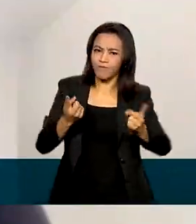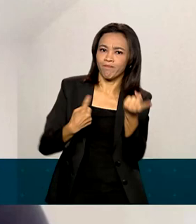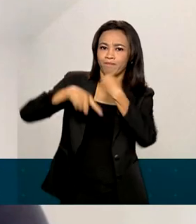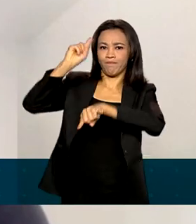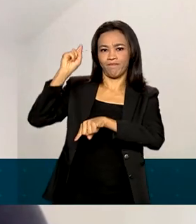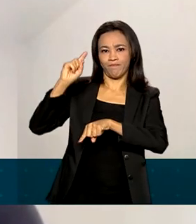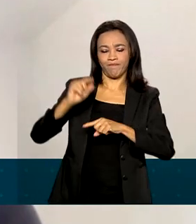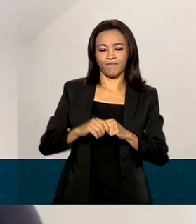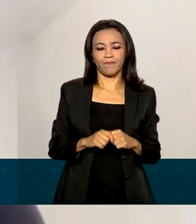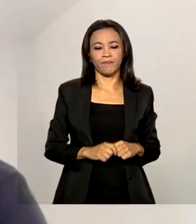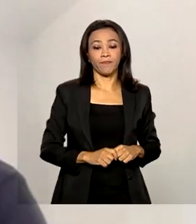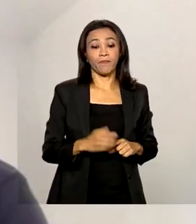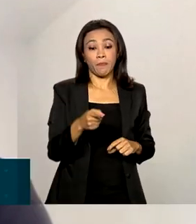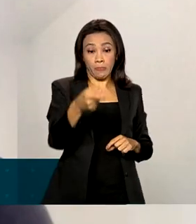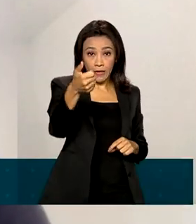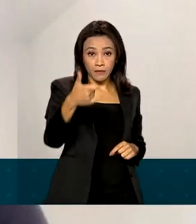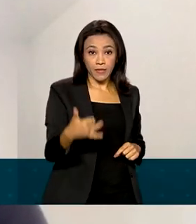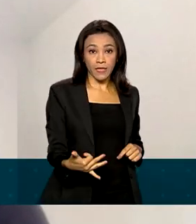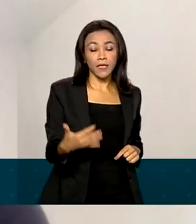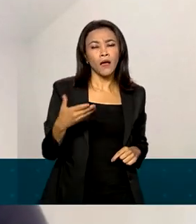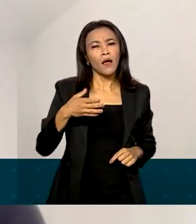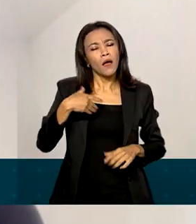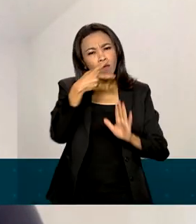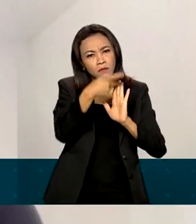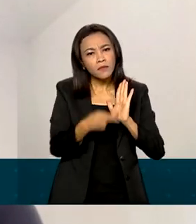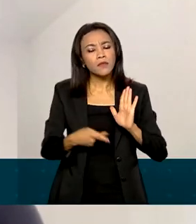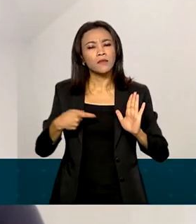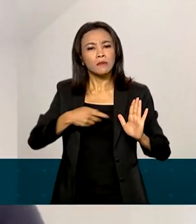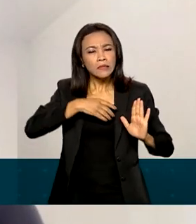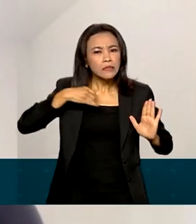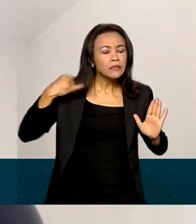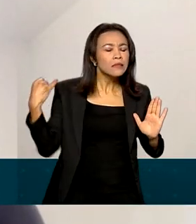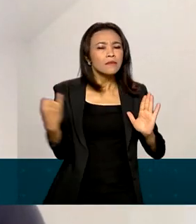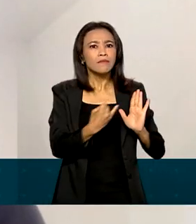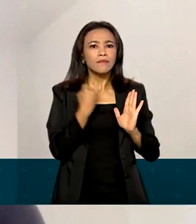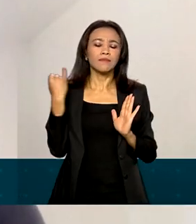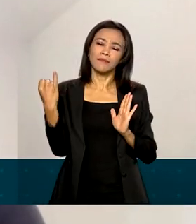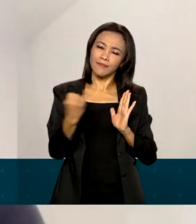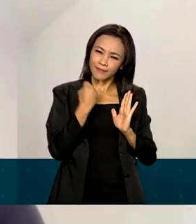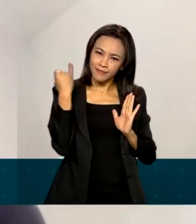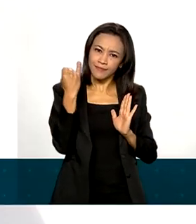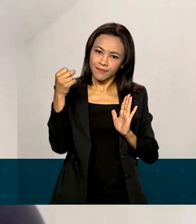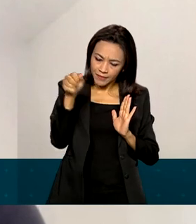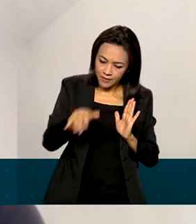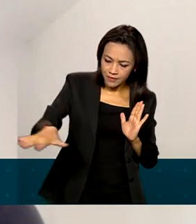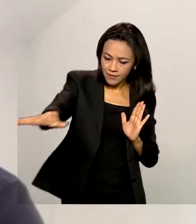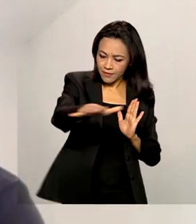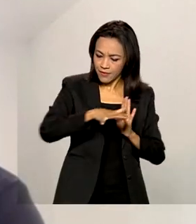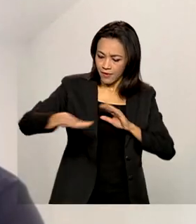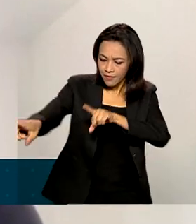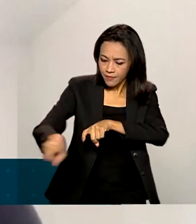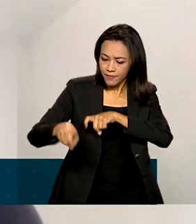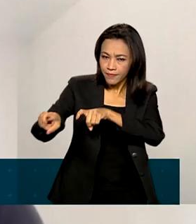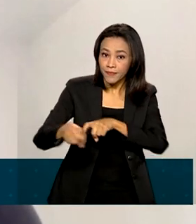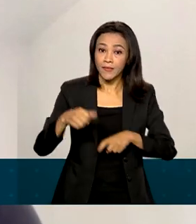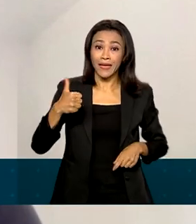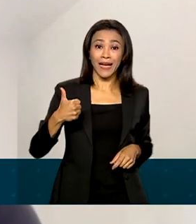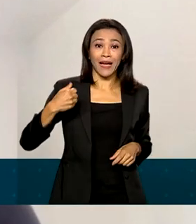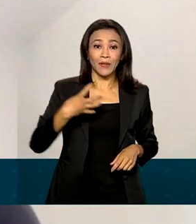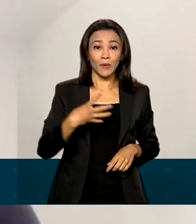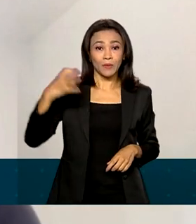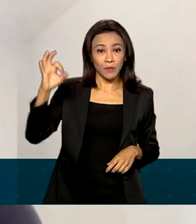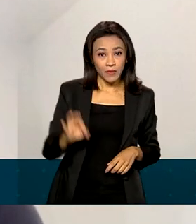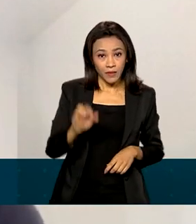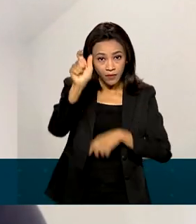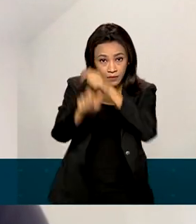É um projeto de extrema importância para a cadeia de fruticultura. Somente 14% dos